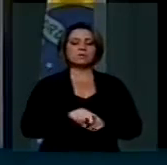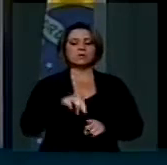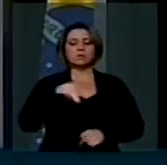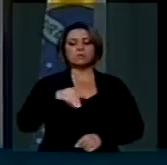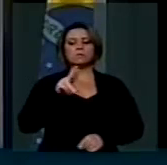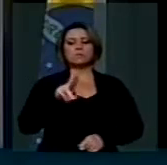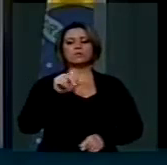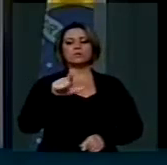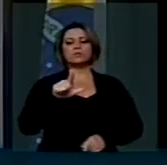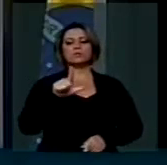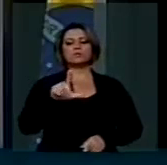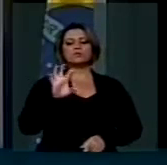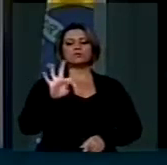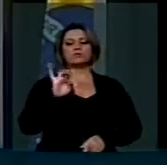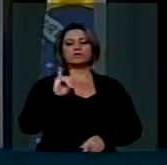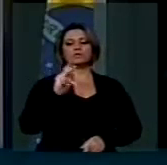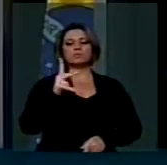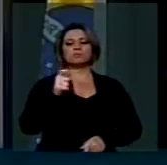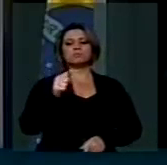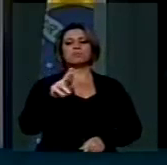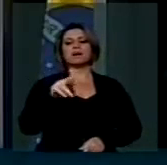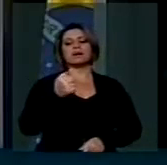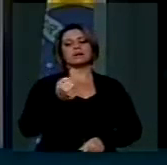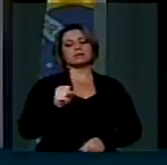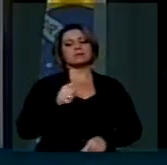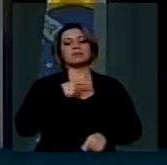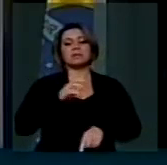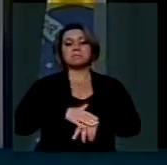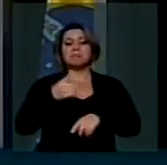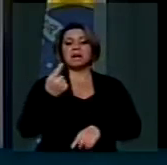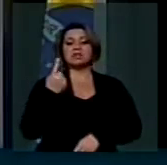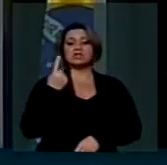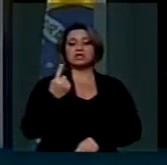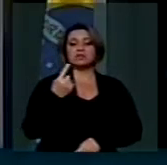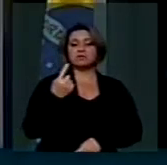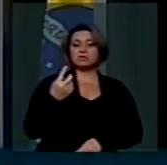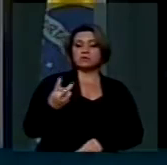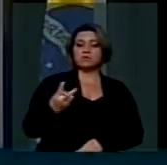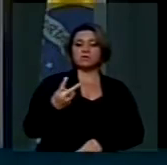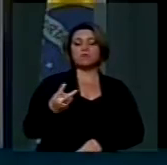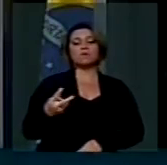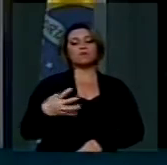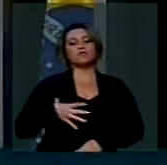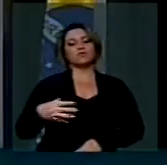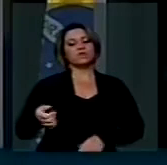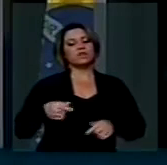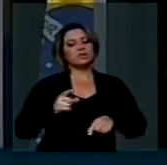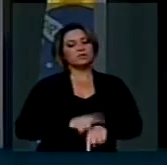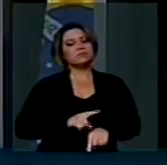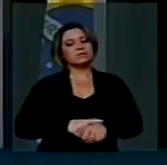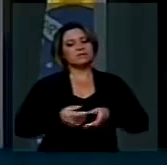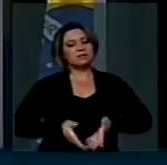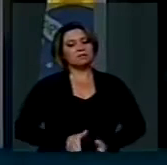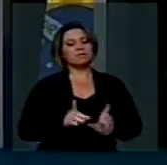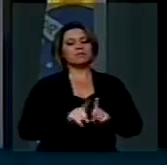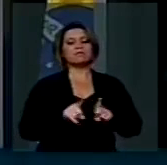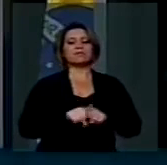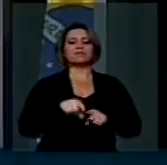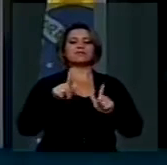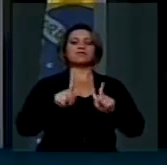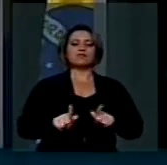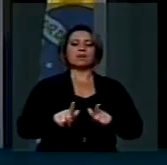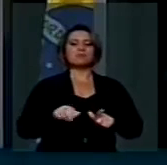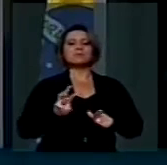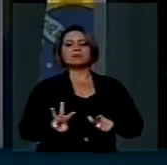ou seja, aquelas que dão à luz a mais filhos de uma só vez e têm uma tarefa dobrada, possam ter também um